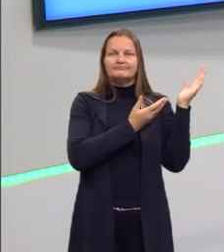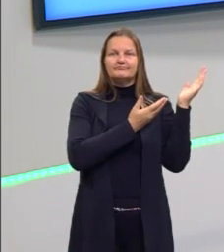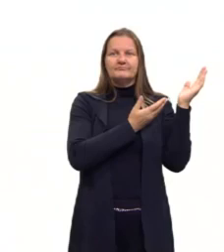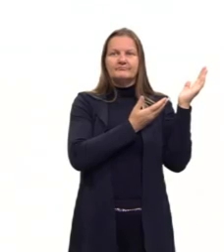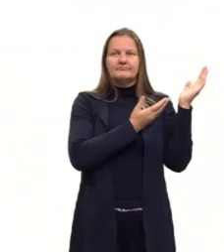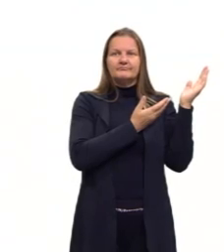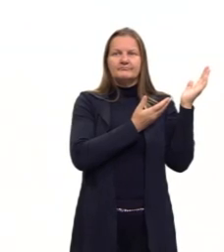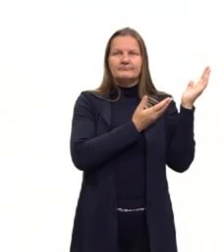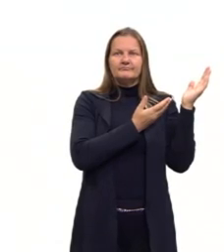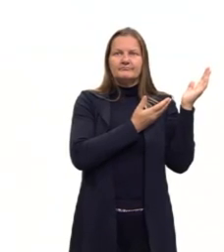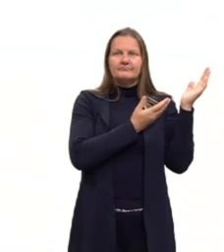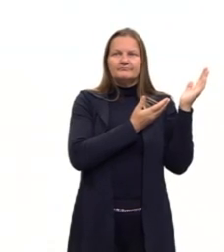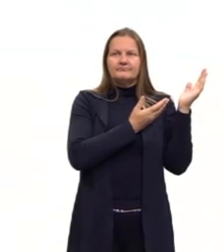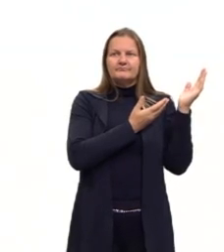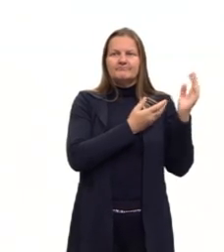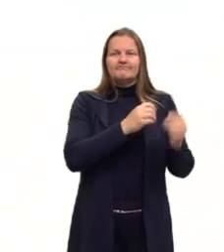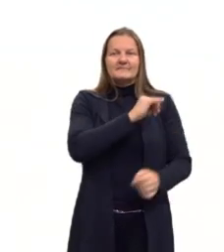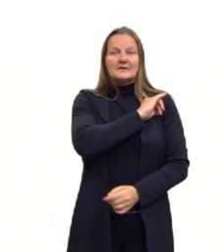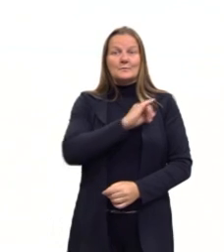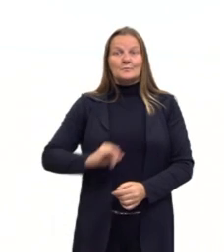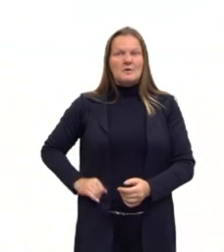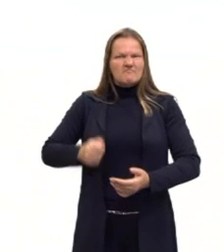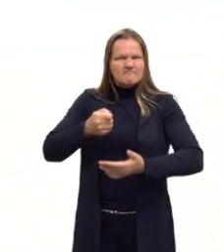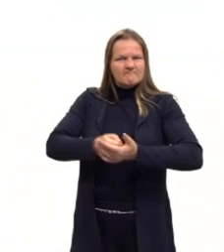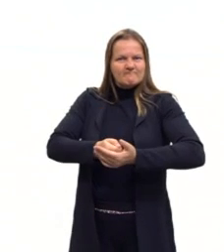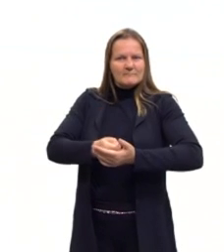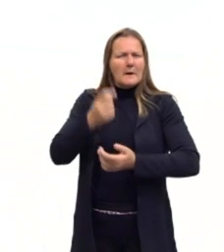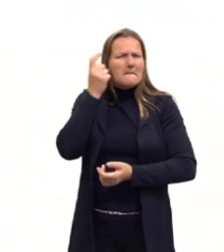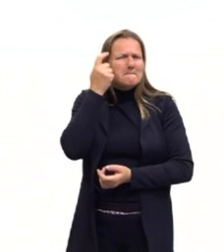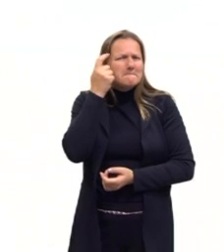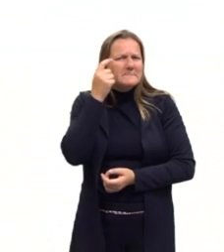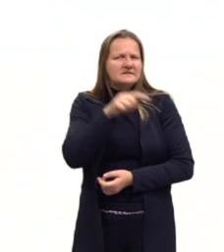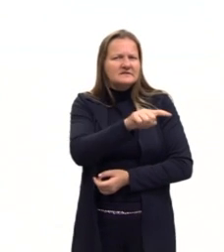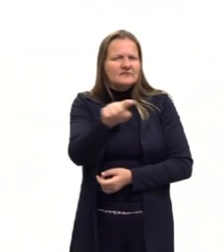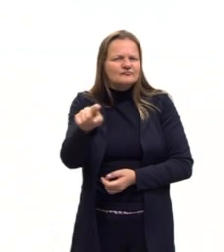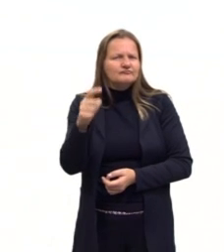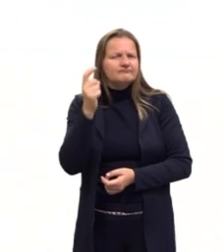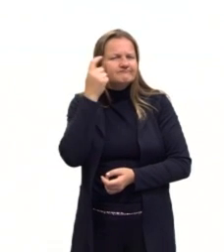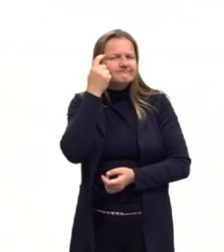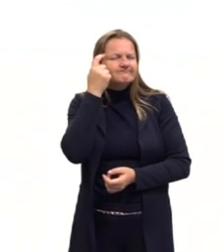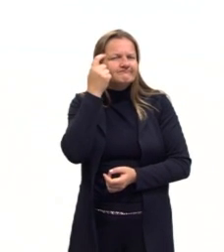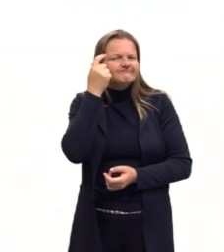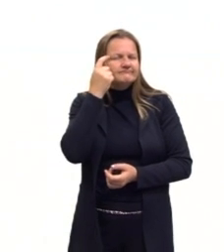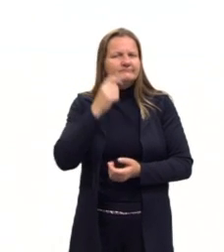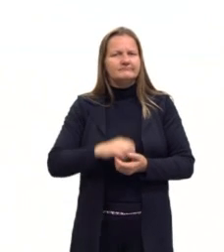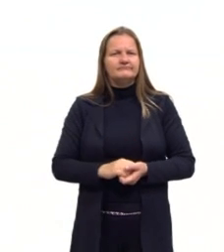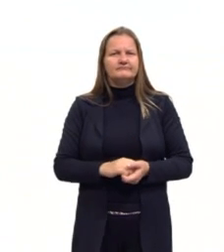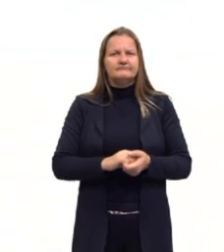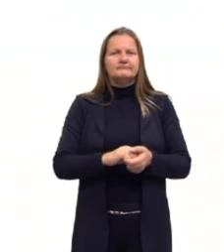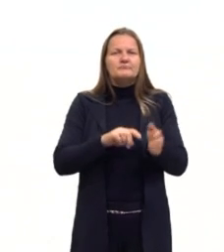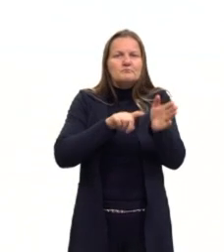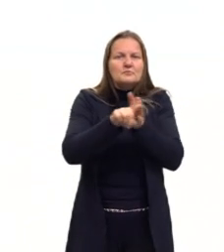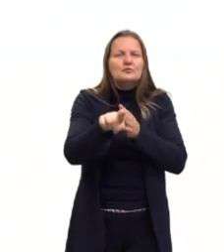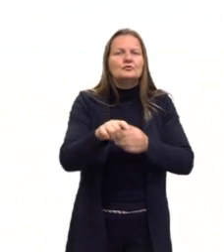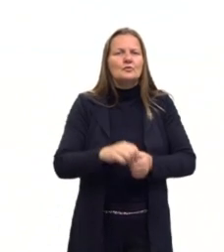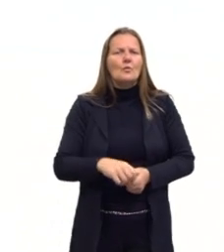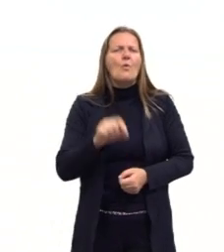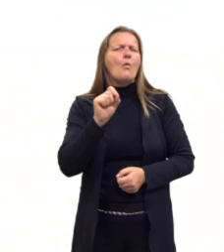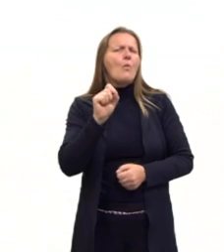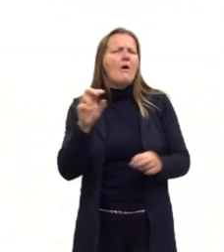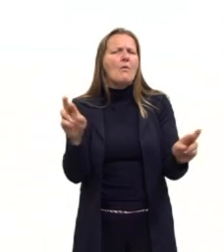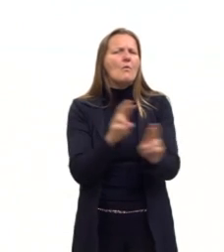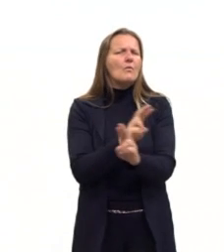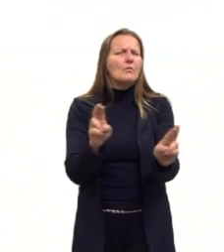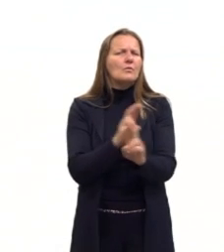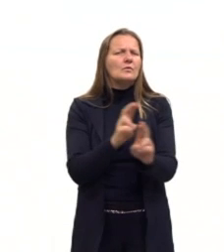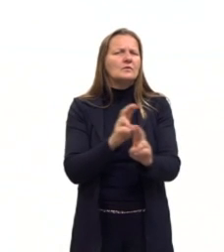Trago para vocês aqui uma reflexão, tá, uma questão aí que a gente sempre pensa. Qual que é a relação dessa